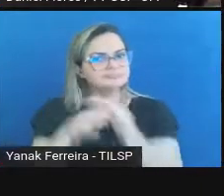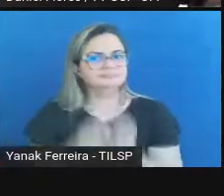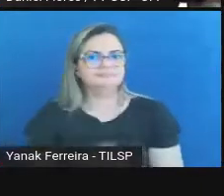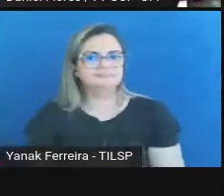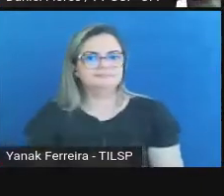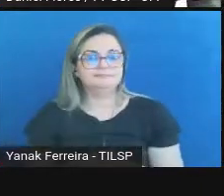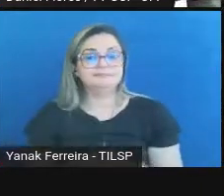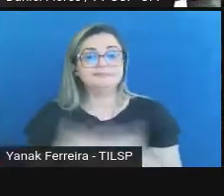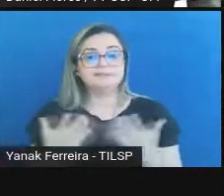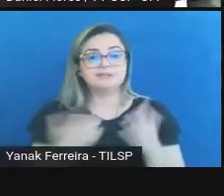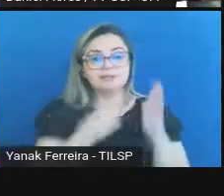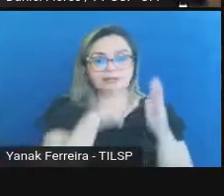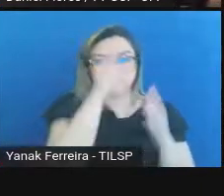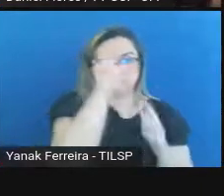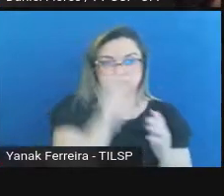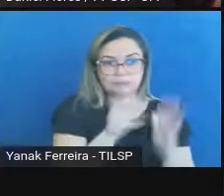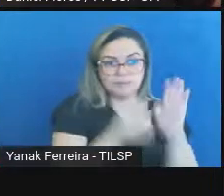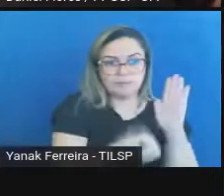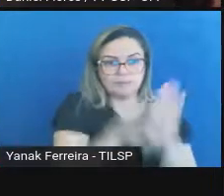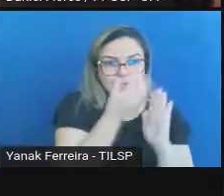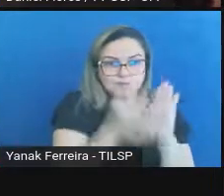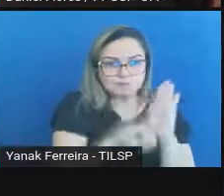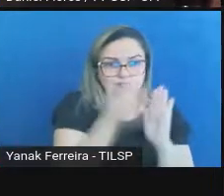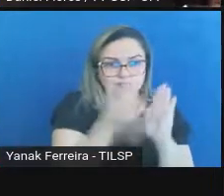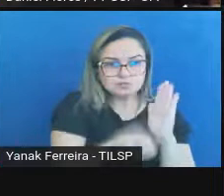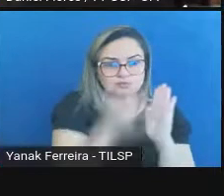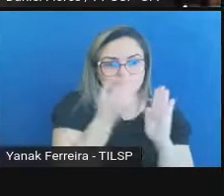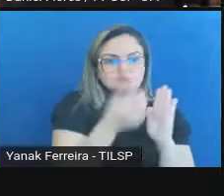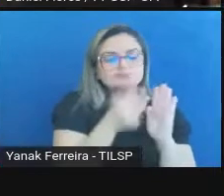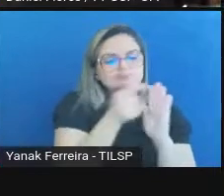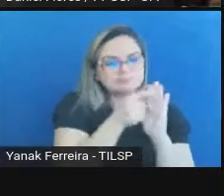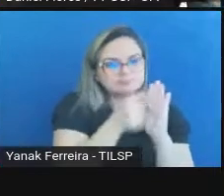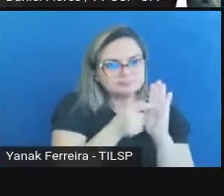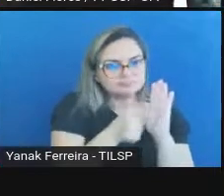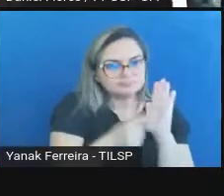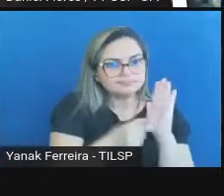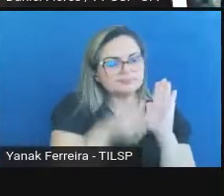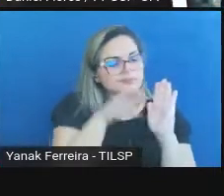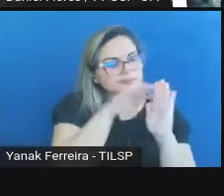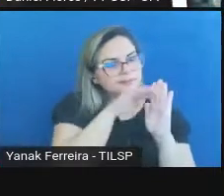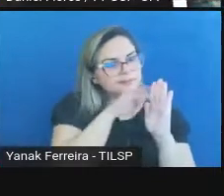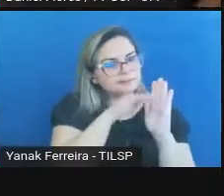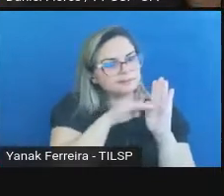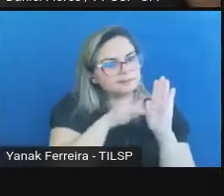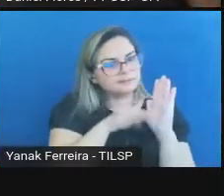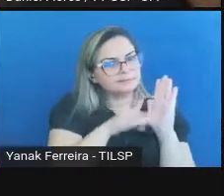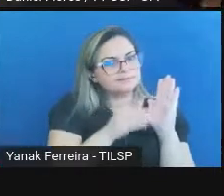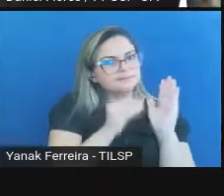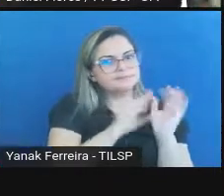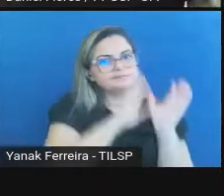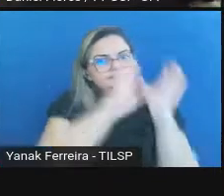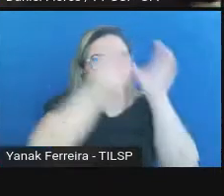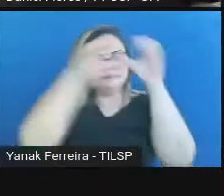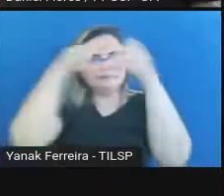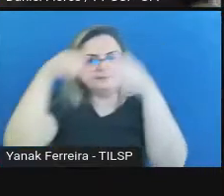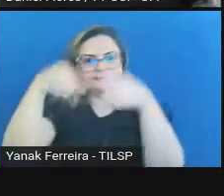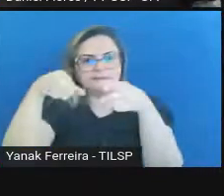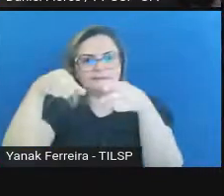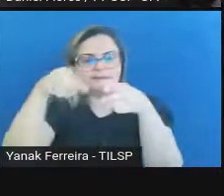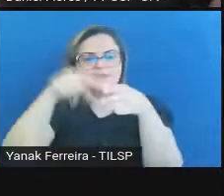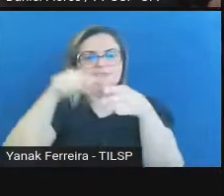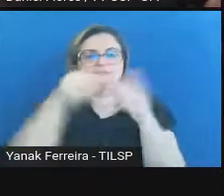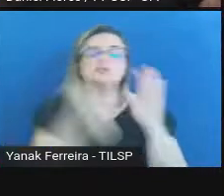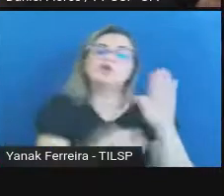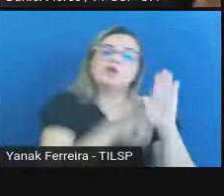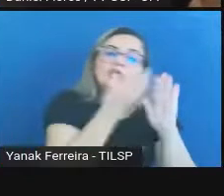produzo periódicos que terão que ser arquivados no centro. Eu produzo com